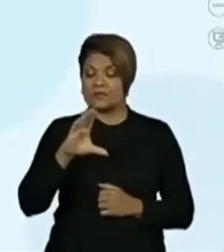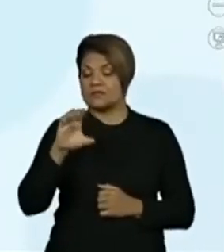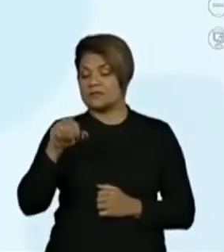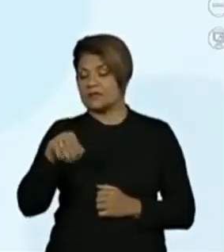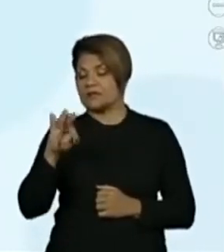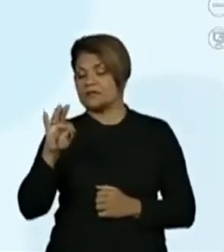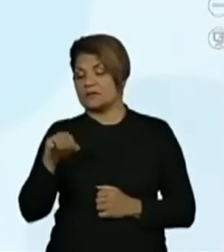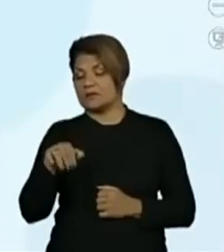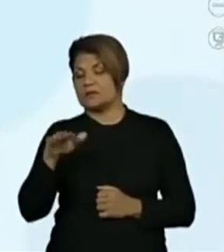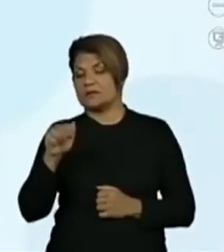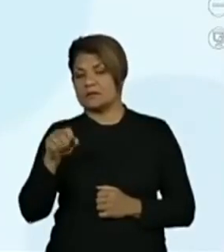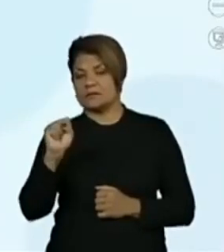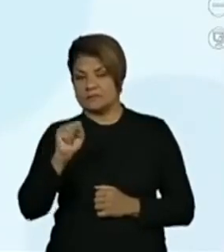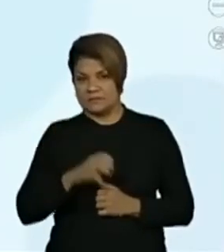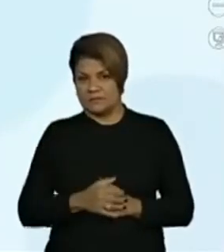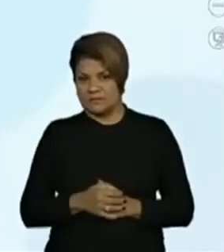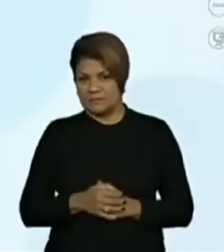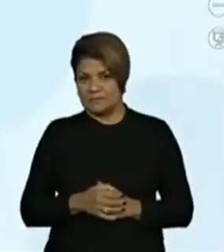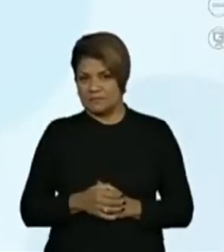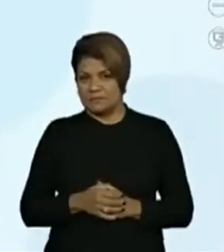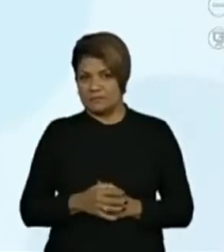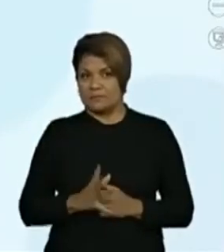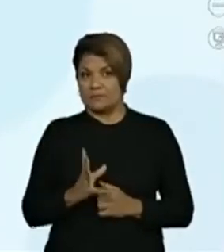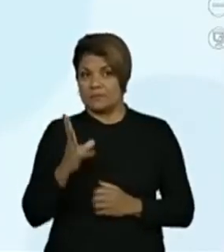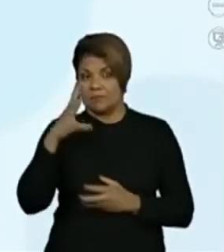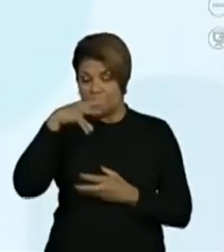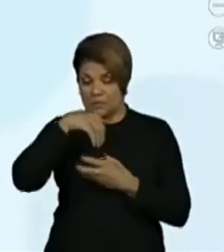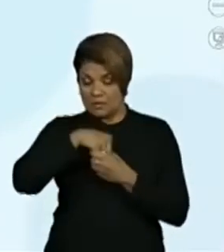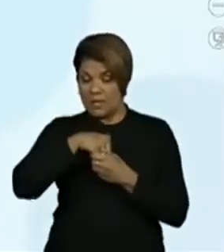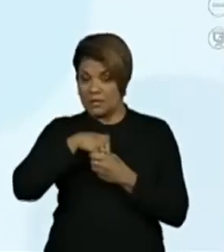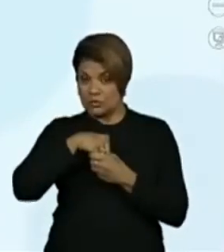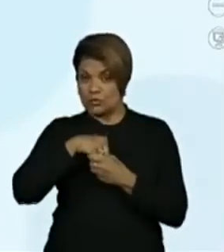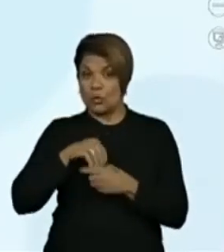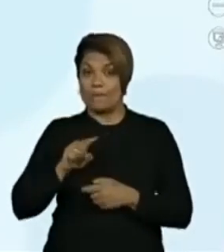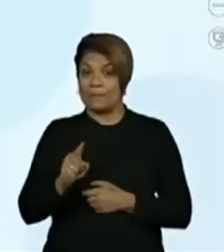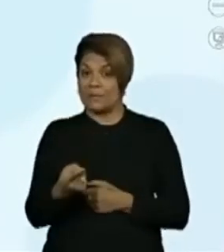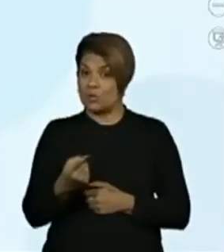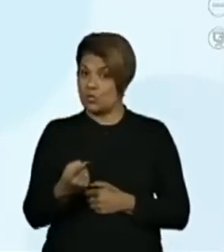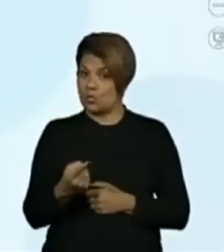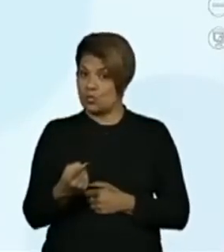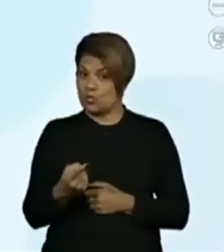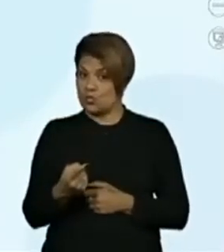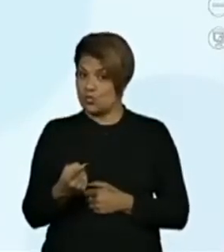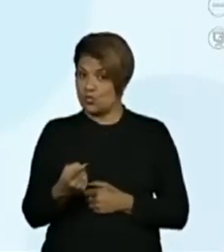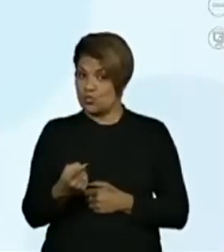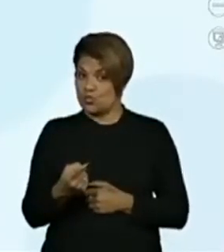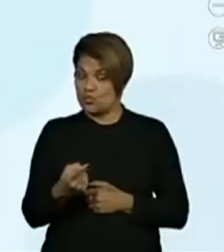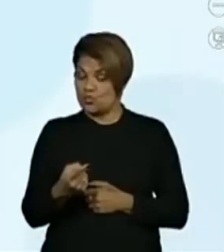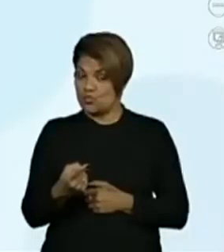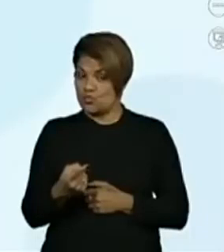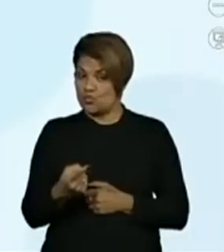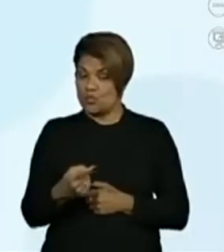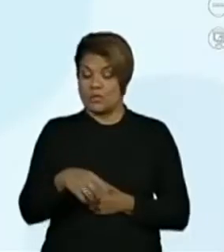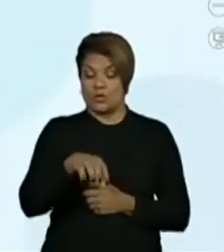Mas como assim? 9 centenas dentro da classe dos milhares. Então, como é que eu leio isso aqui?